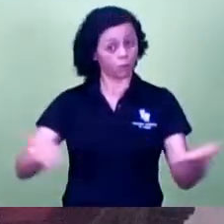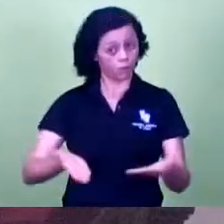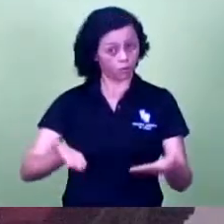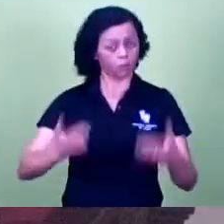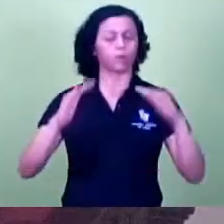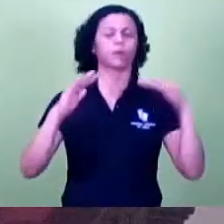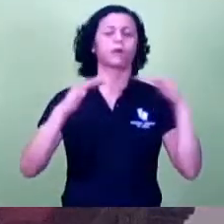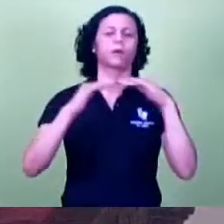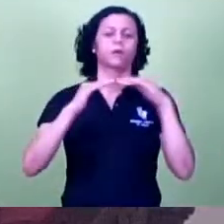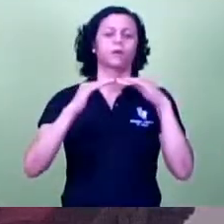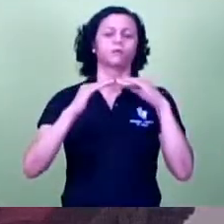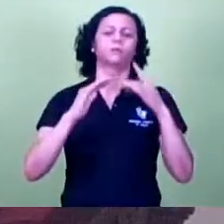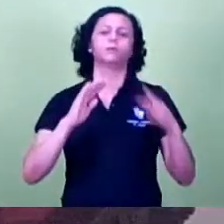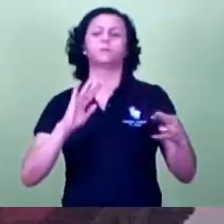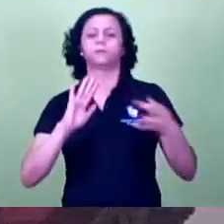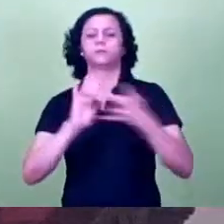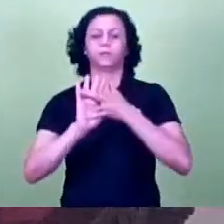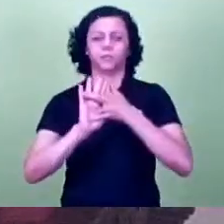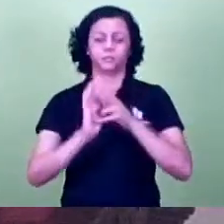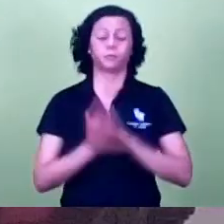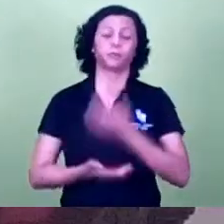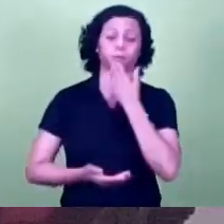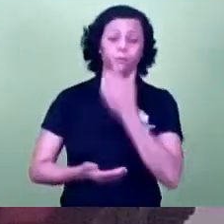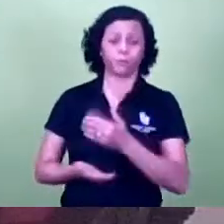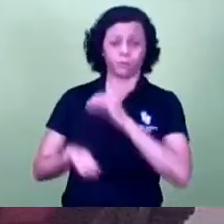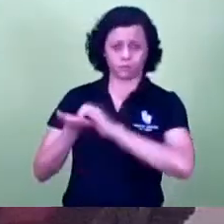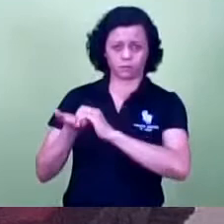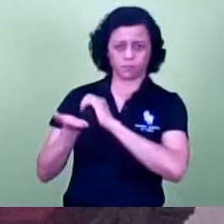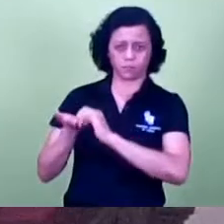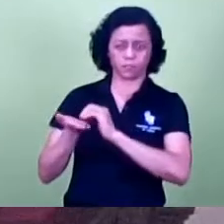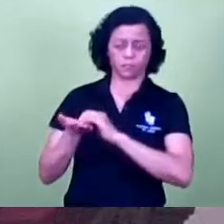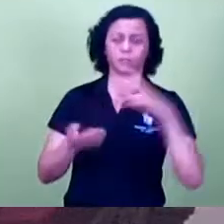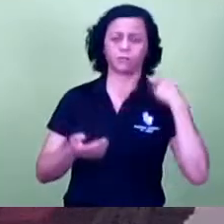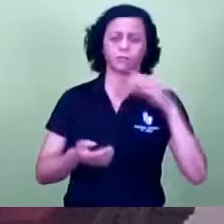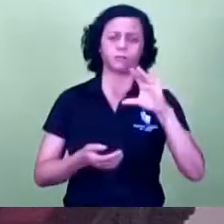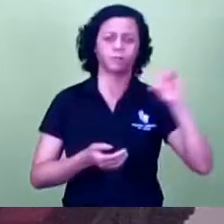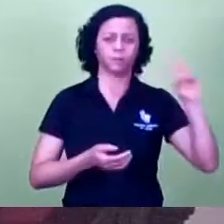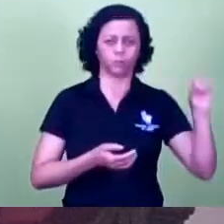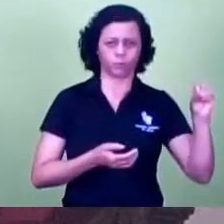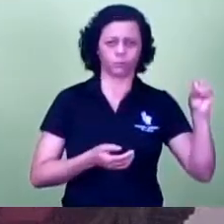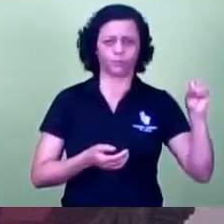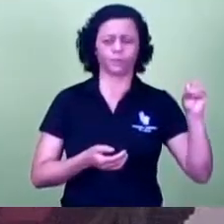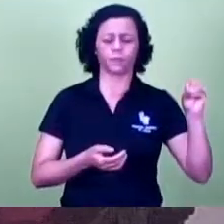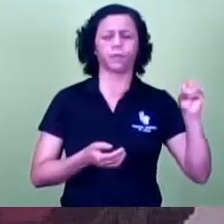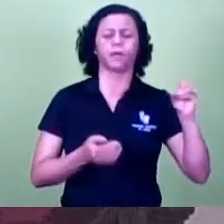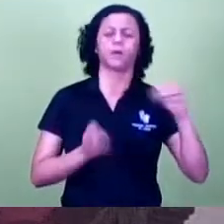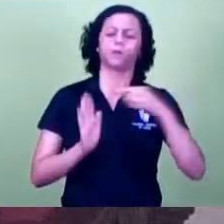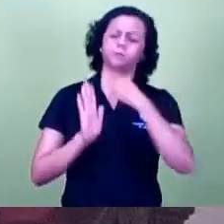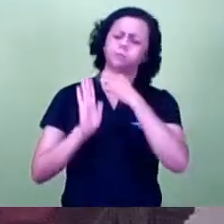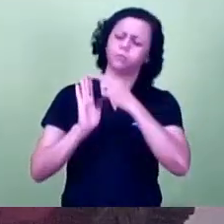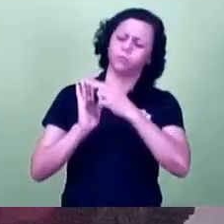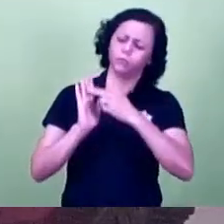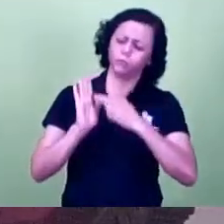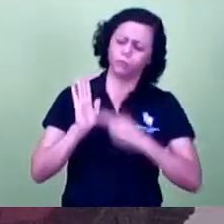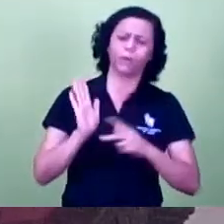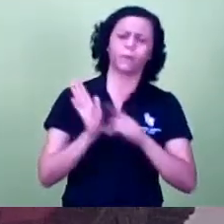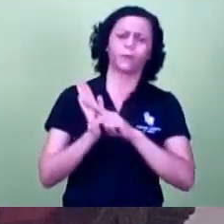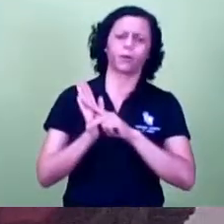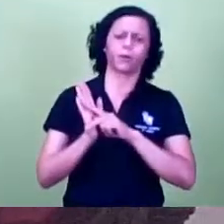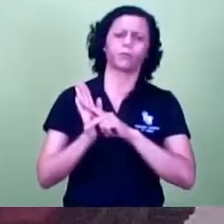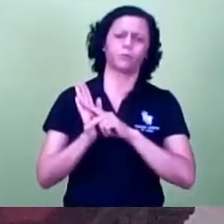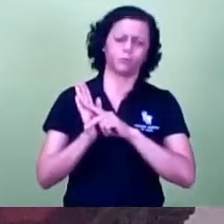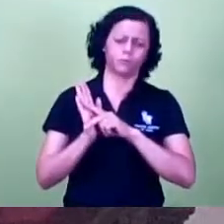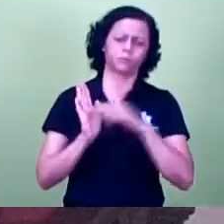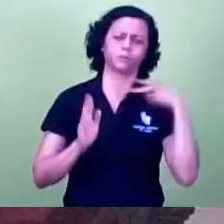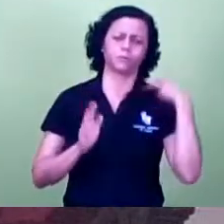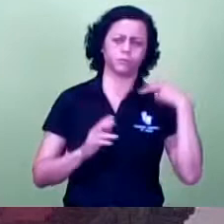solicito o senhor secretário, vereador Cido Reis, que proceda a chamada dos senhores e das senhoras vereadoras